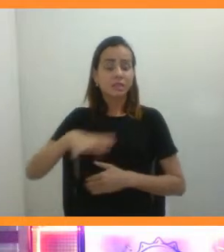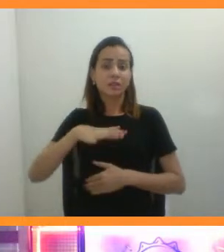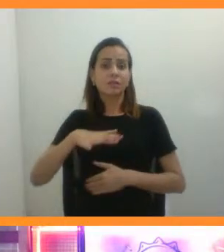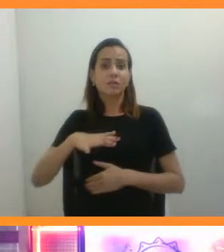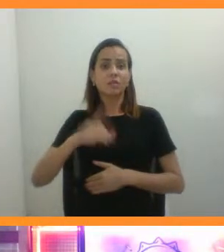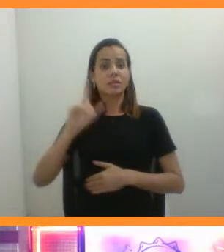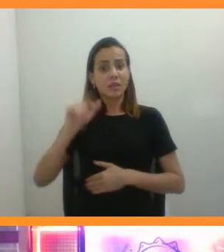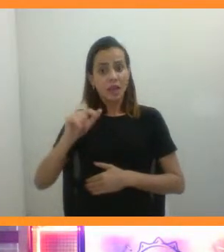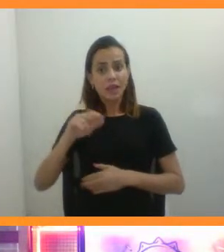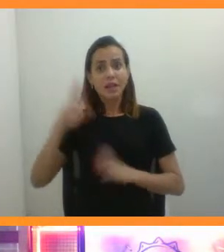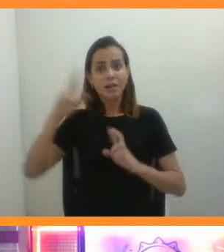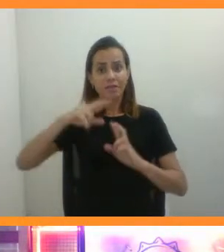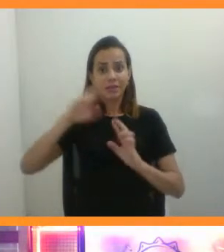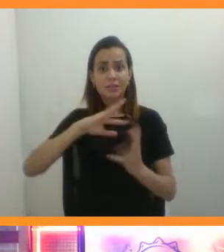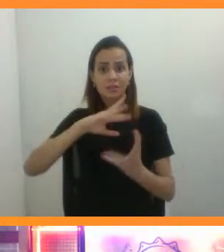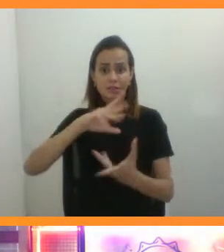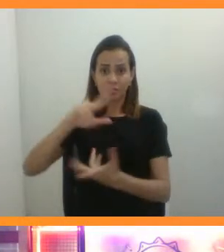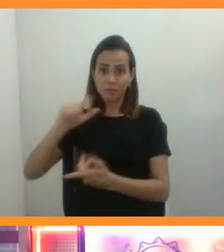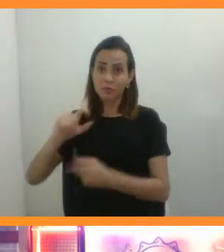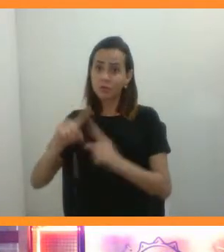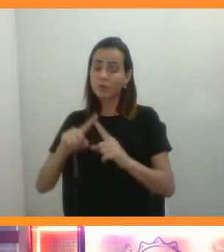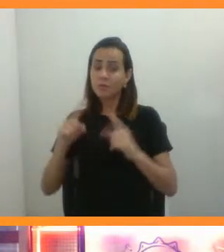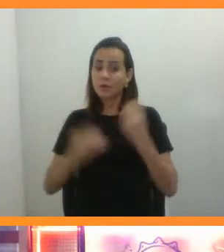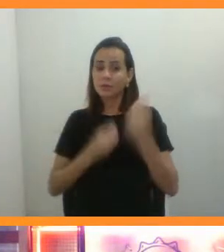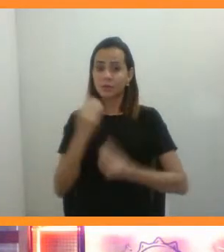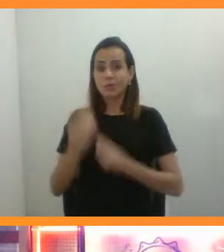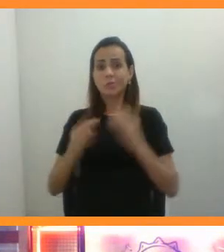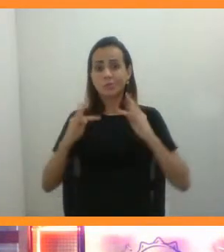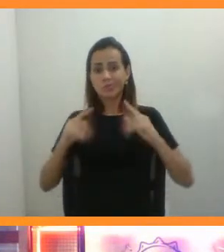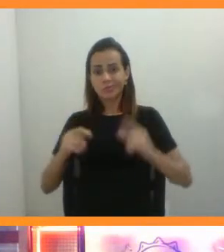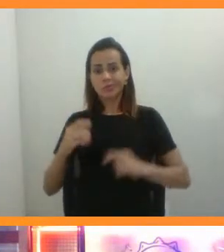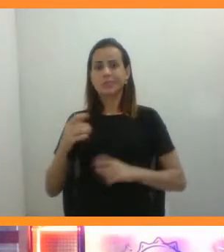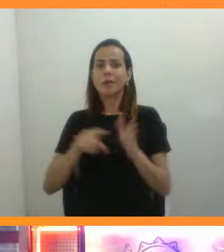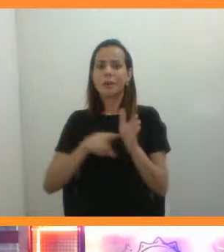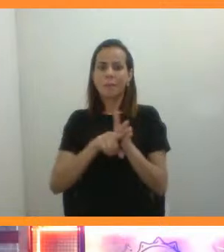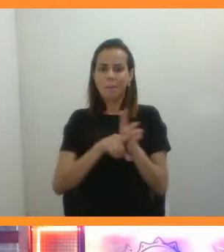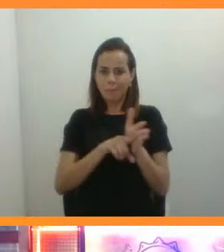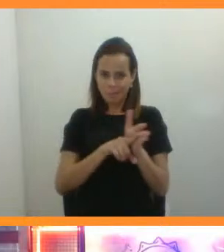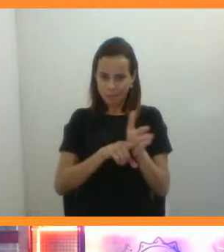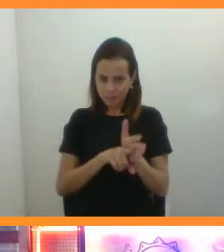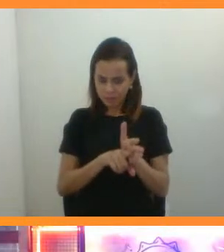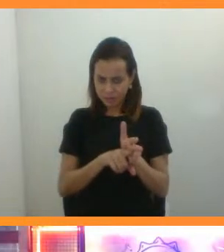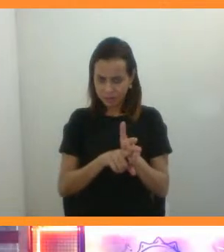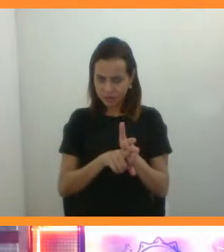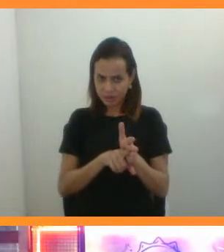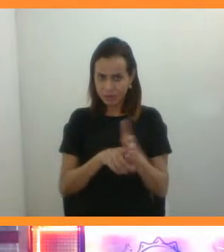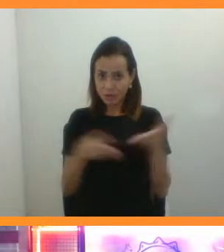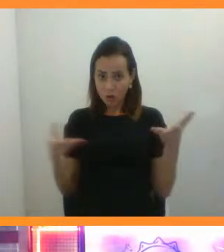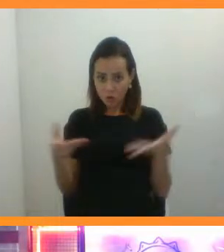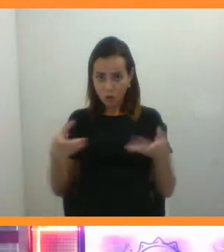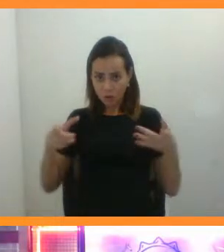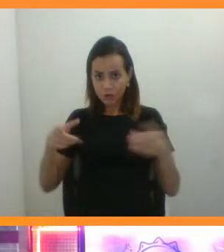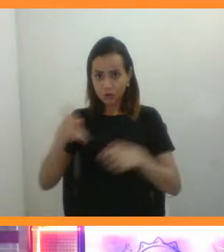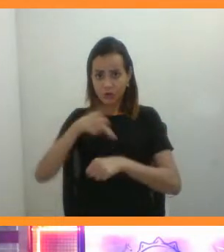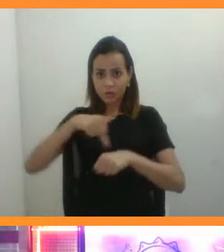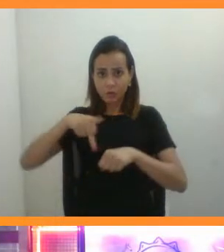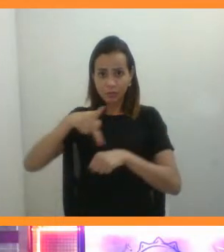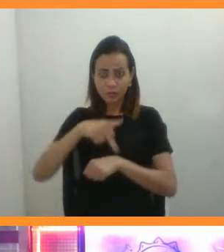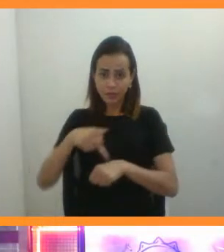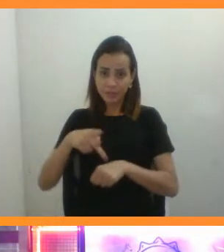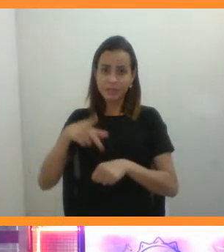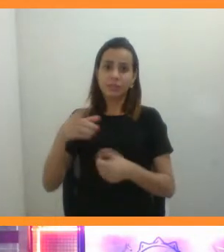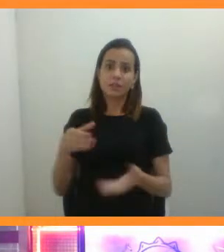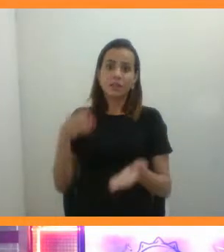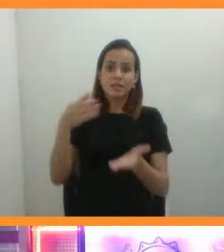mundial, tá? Mas, como toda pesquisa existe hoje no país, todo tipo de fomento,